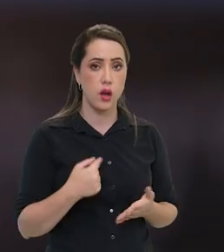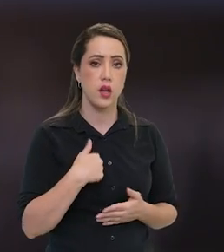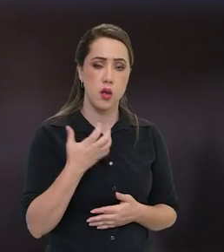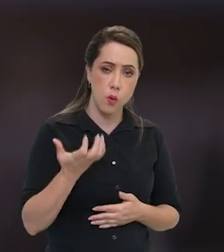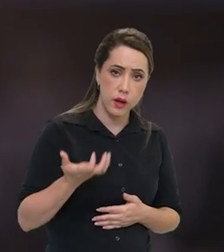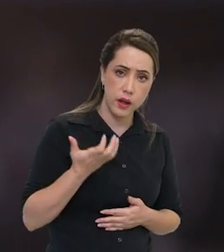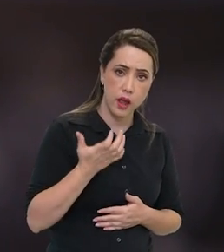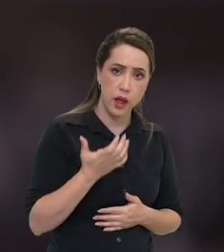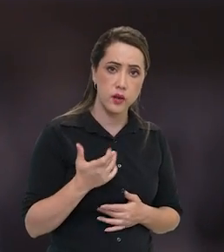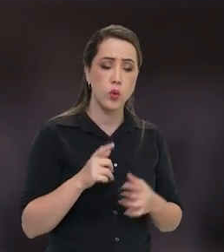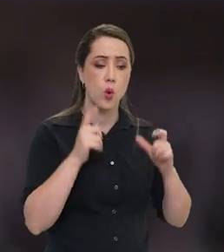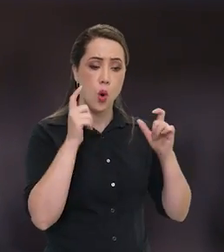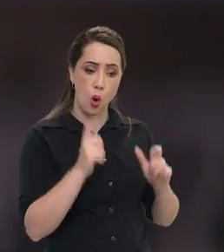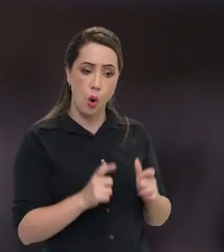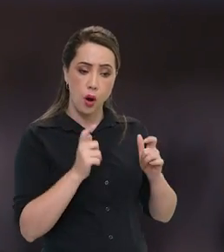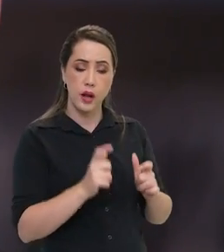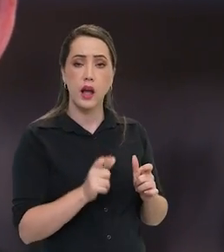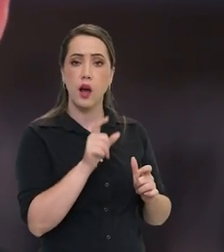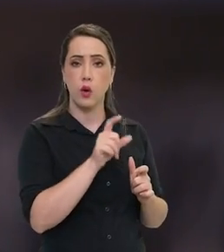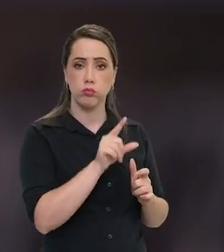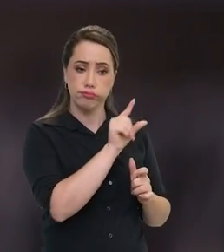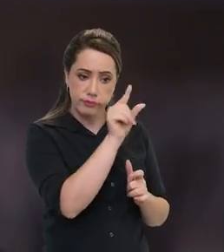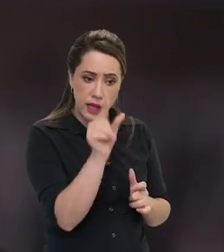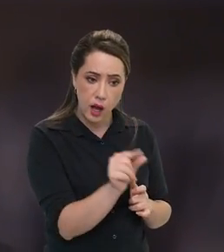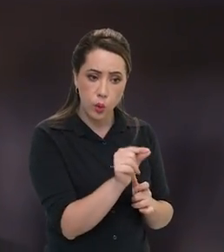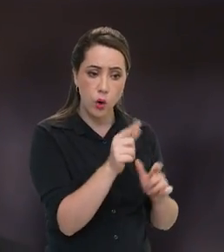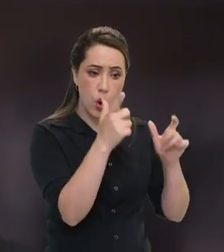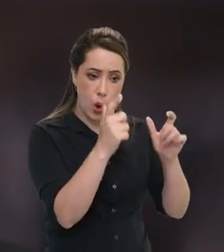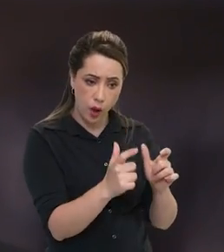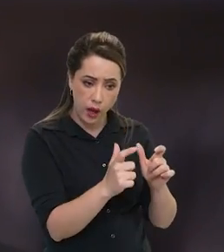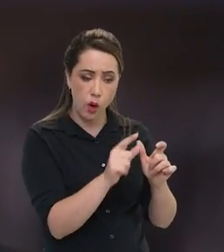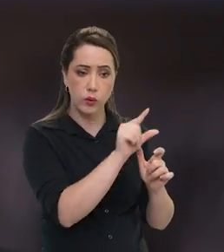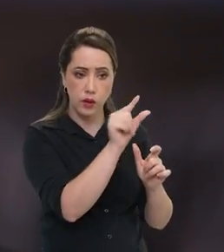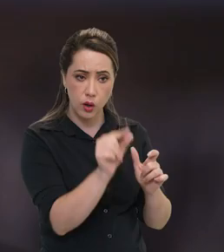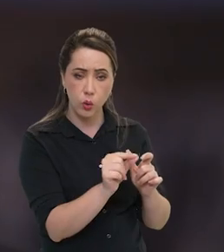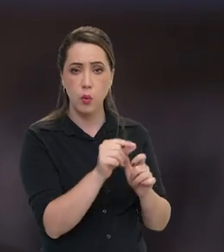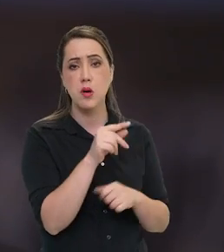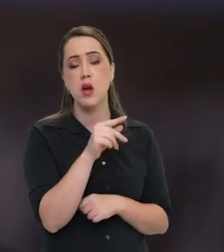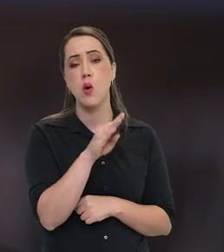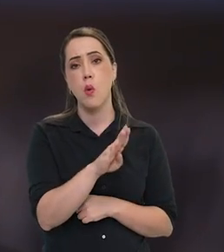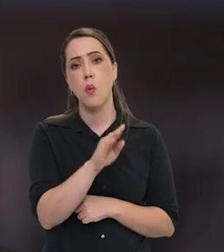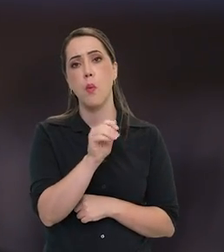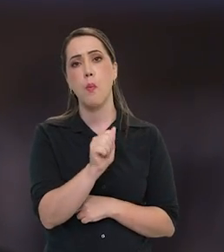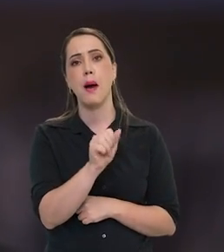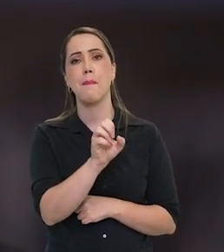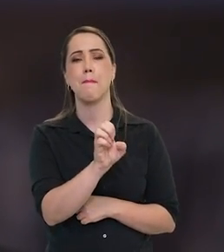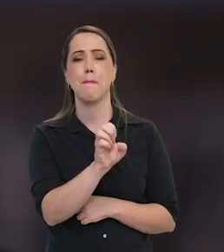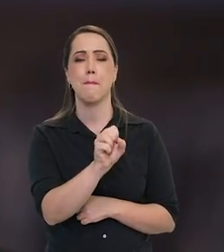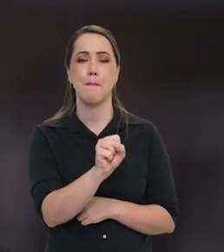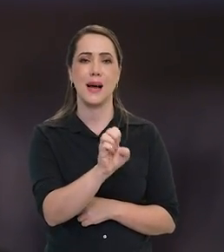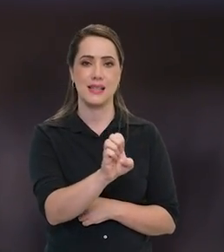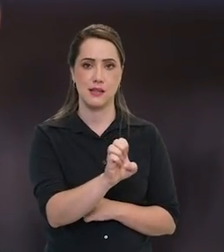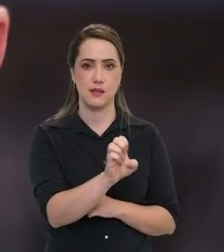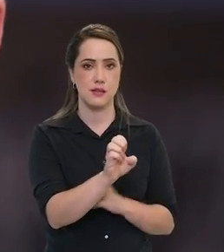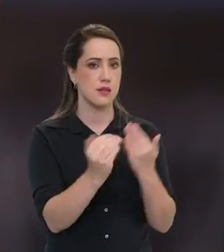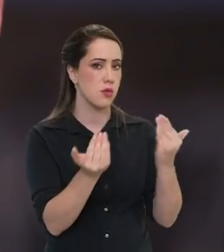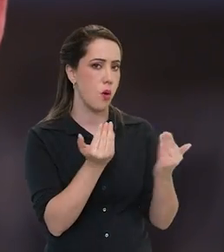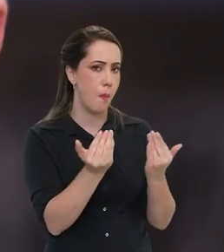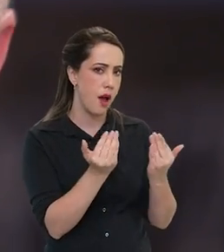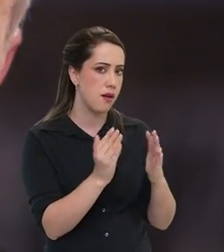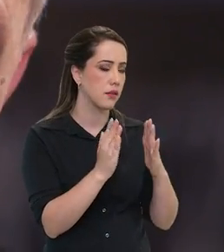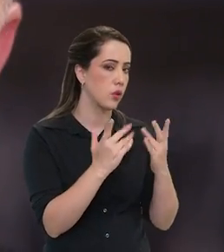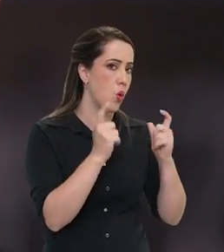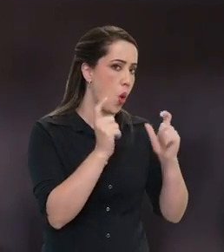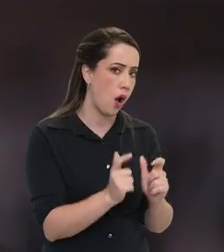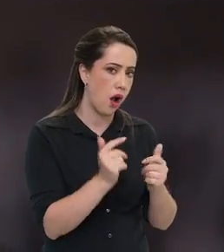eu quero uma base na Lua com pessoas mais permanentemente lá. Então, agora eu não posso fugir do ir à Lua. Então, agora,